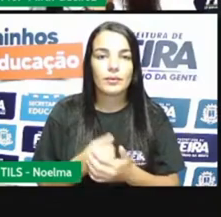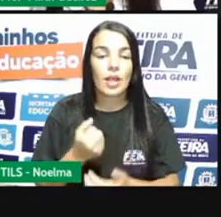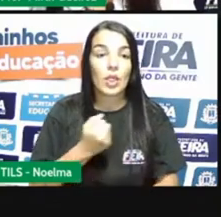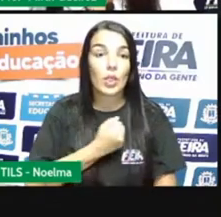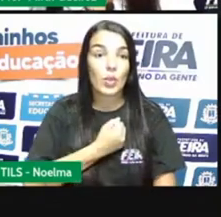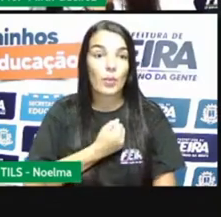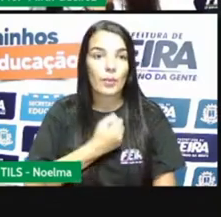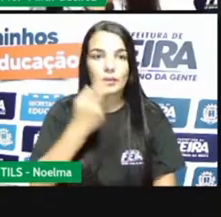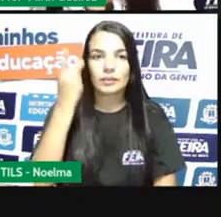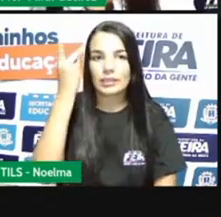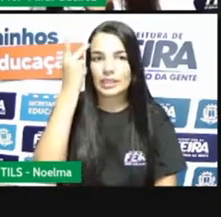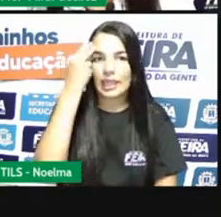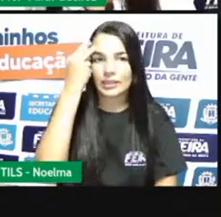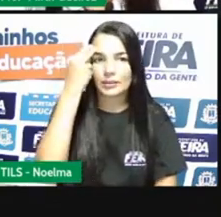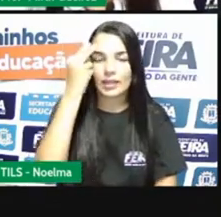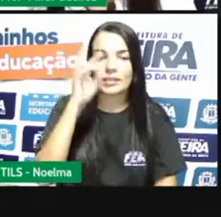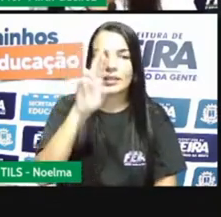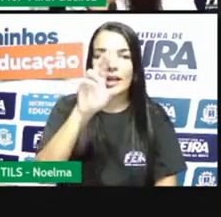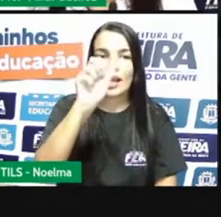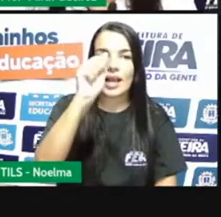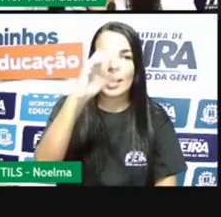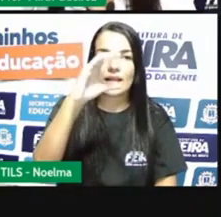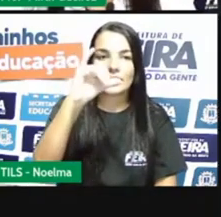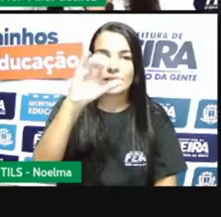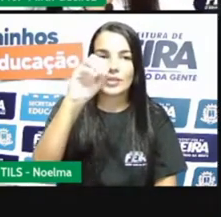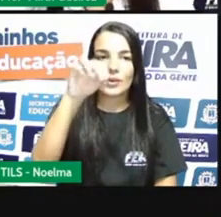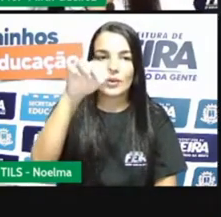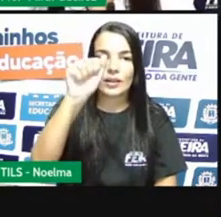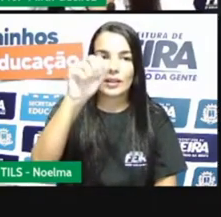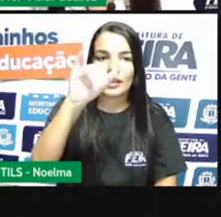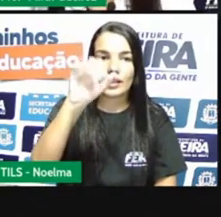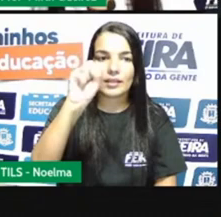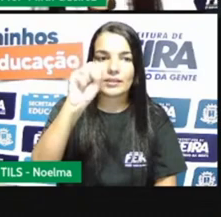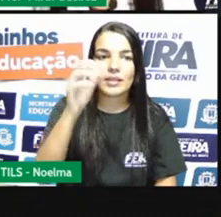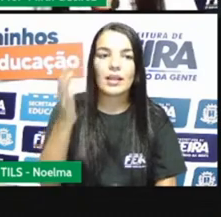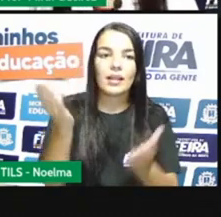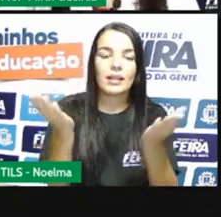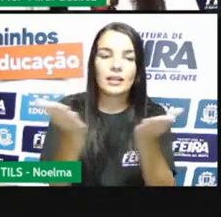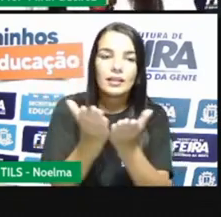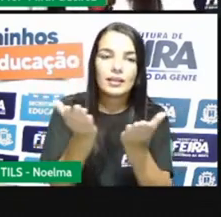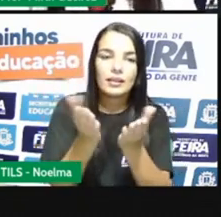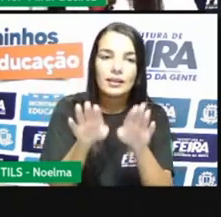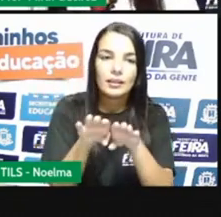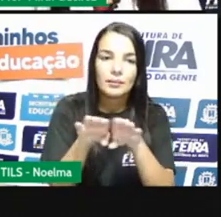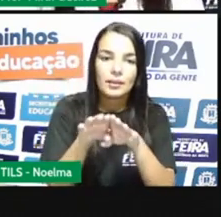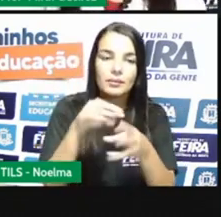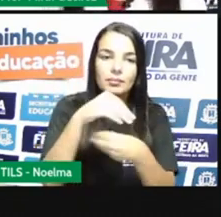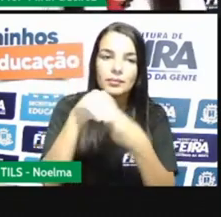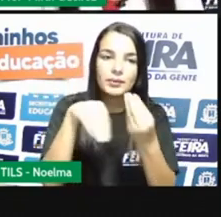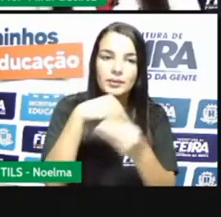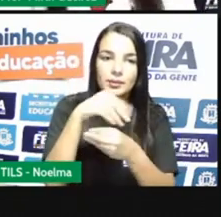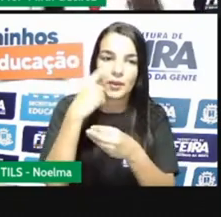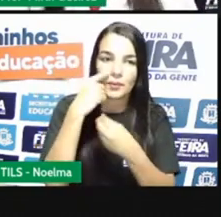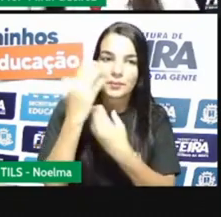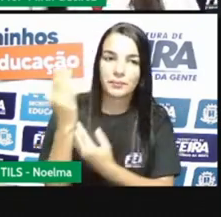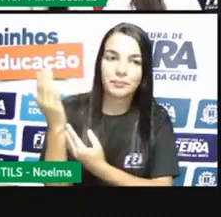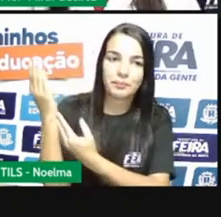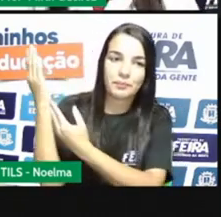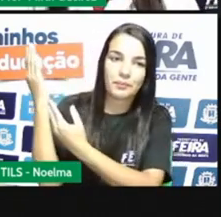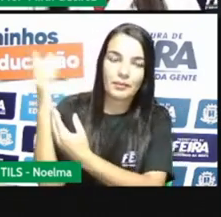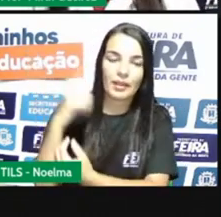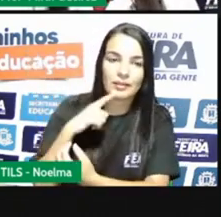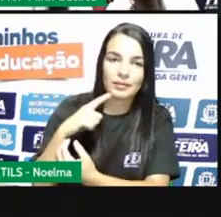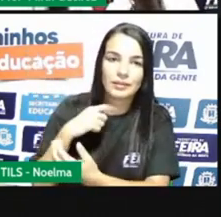Números naturais, racionais e mistos. Aqui nós temos uma receita, uma